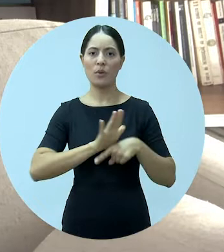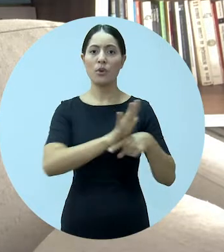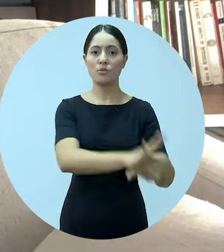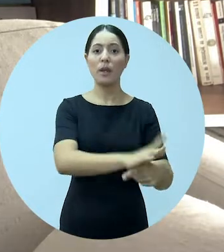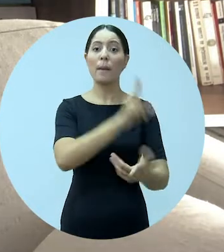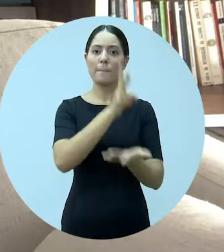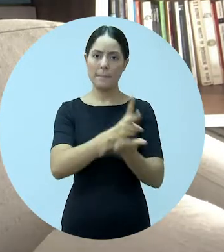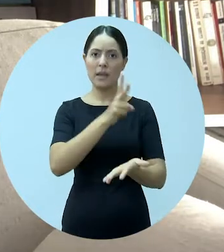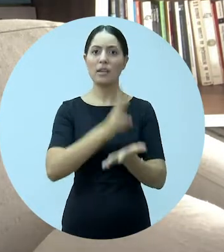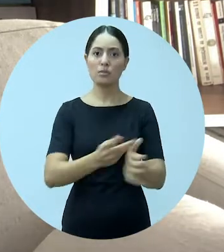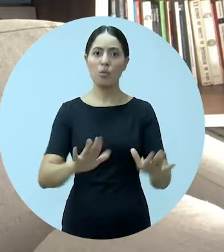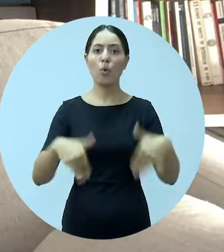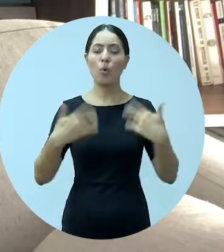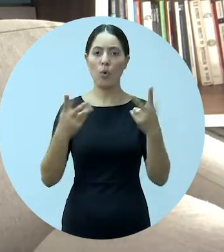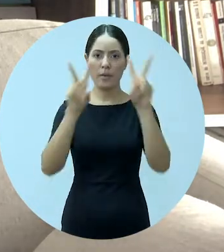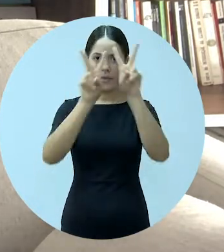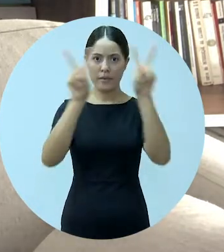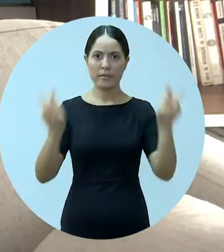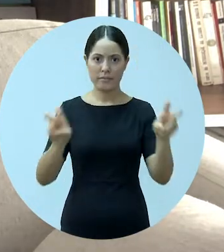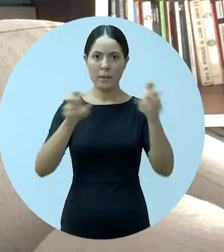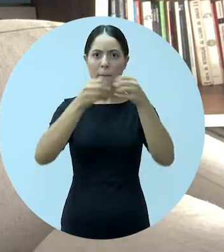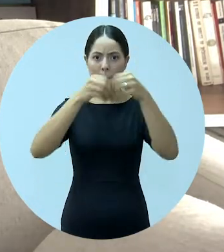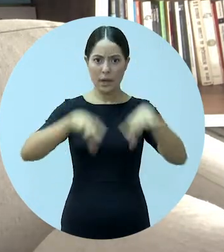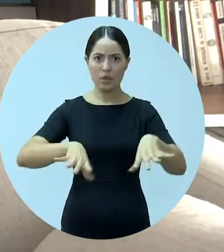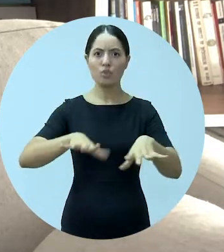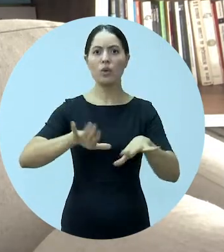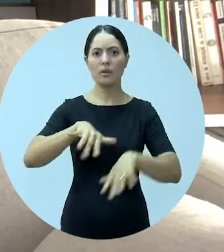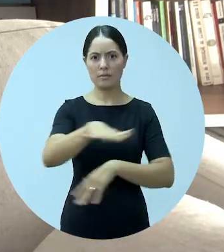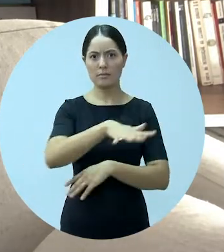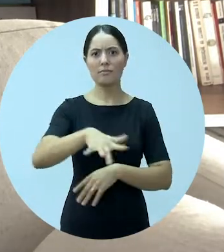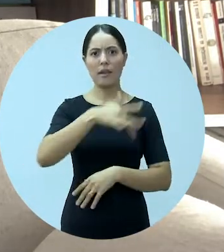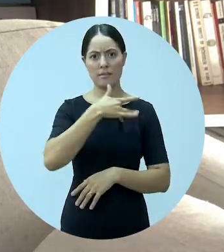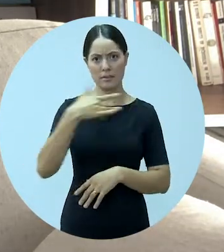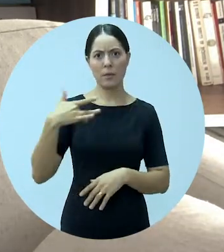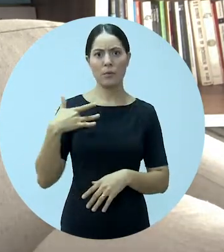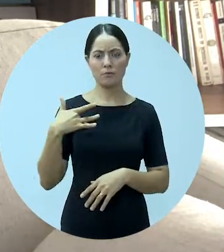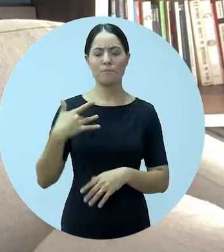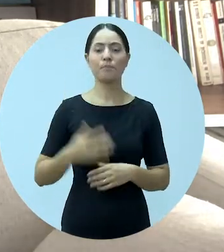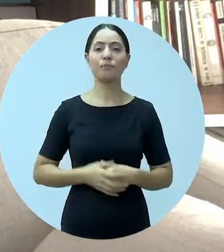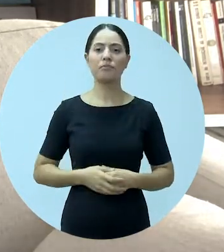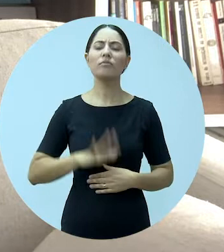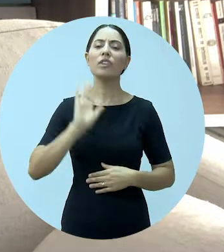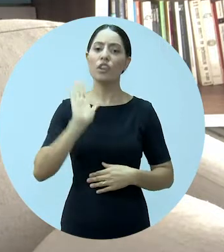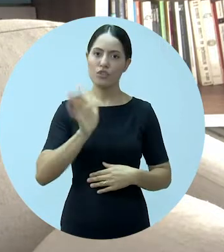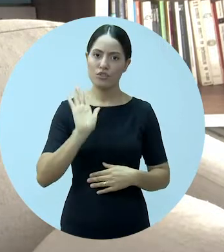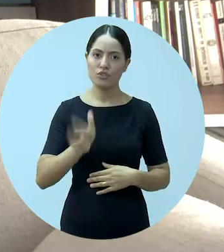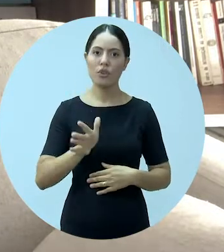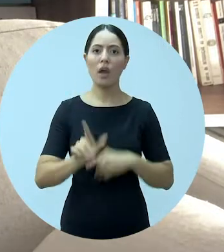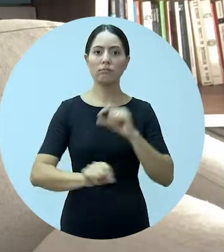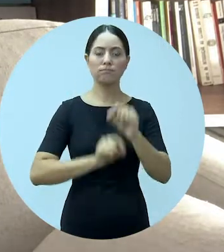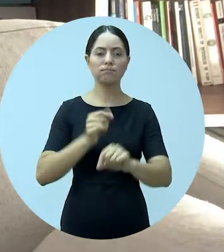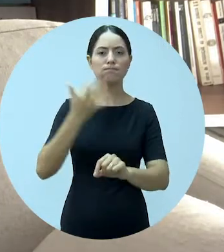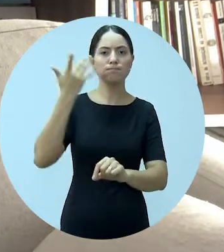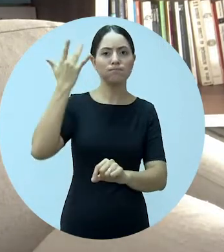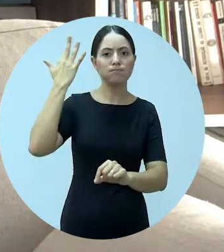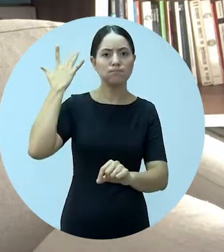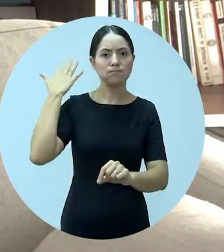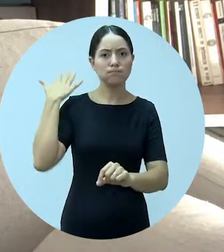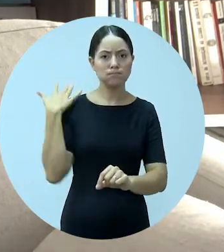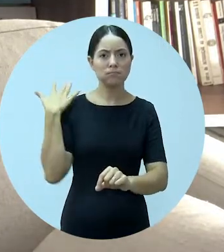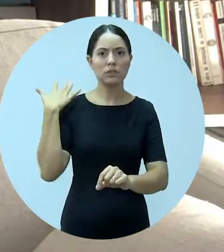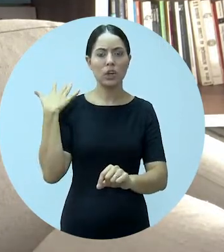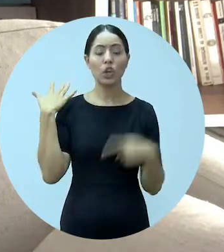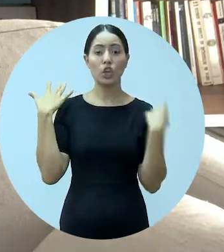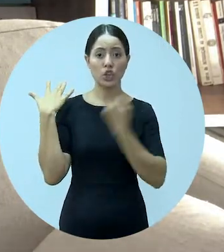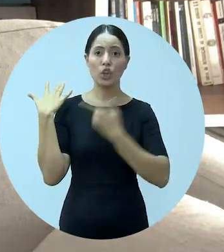mesmo em situações de calamidade sanitária. Então, de tudo isso, nós já estávamos fazendo desde aquele momento,